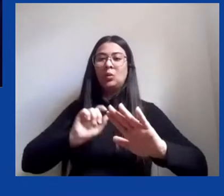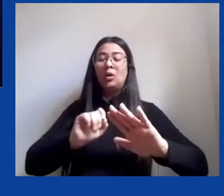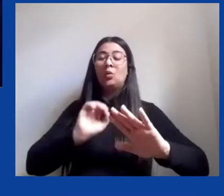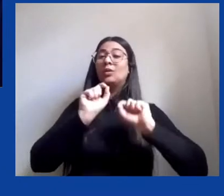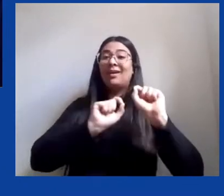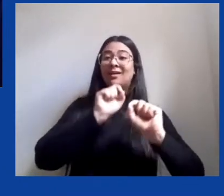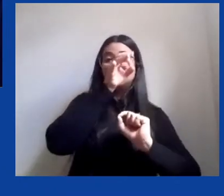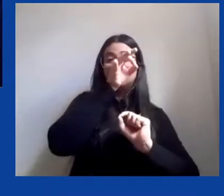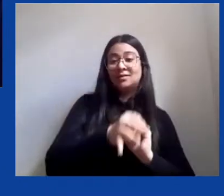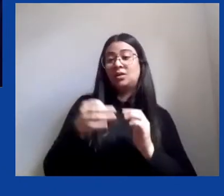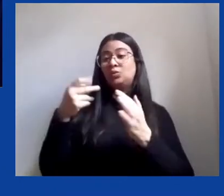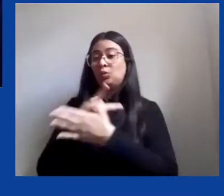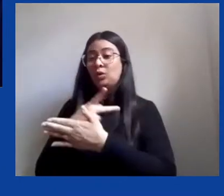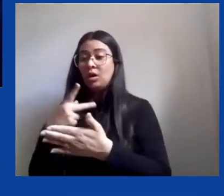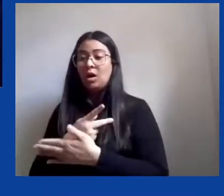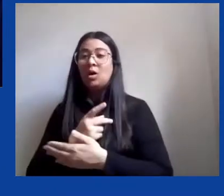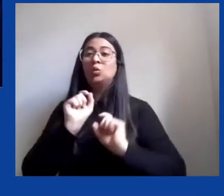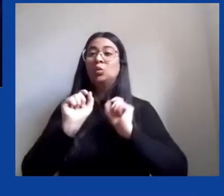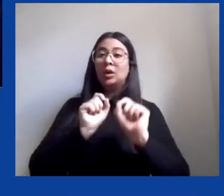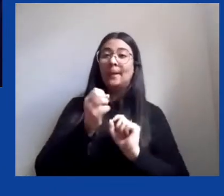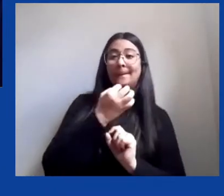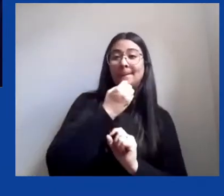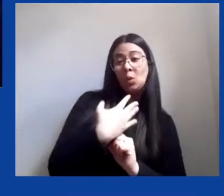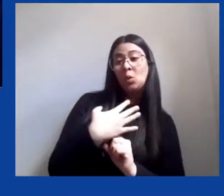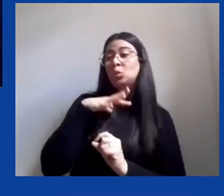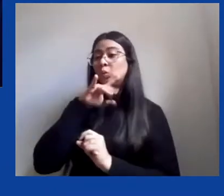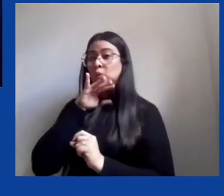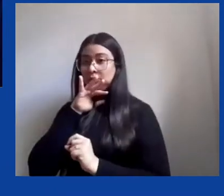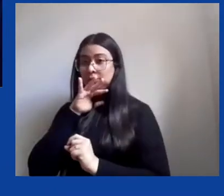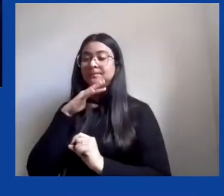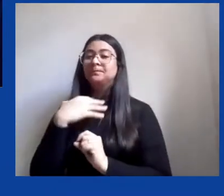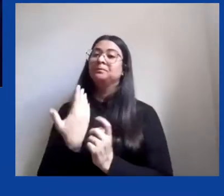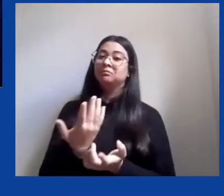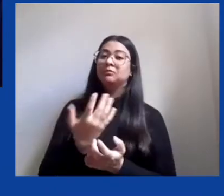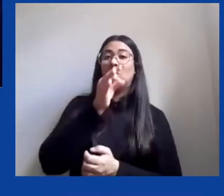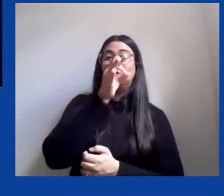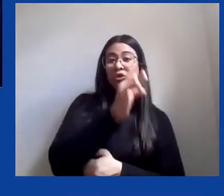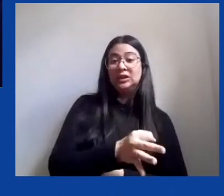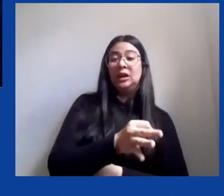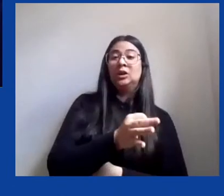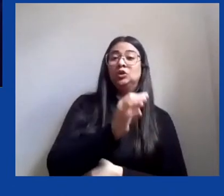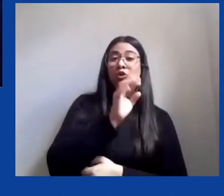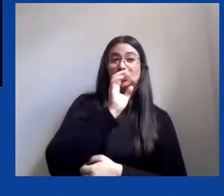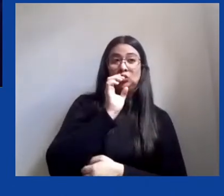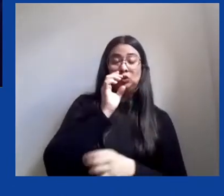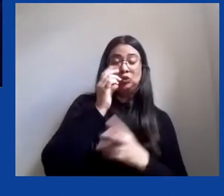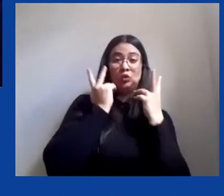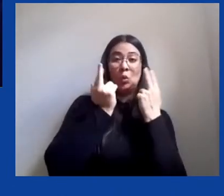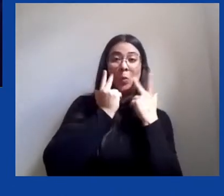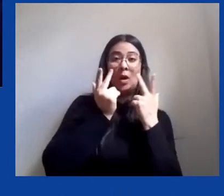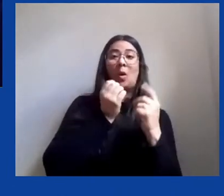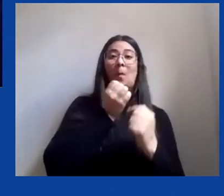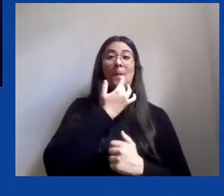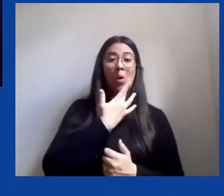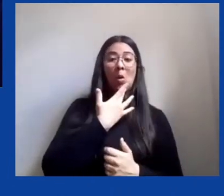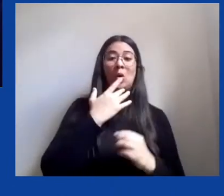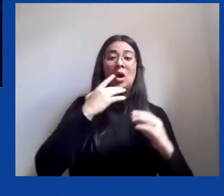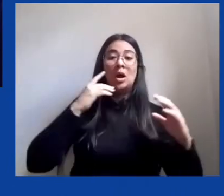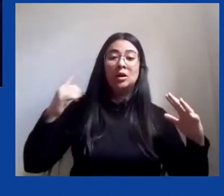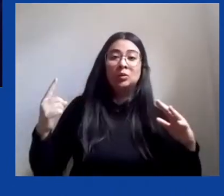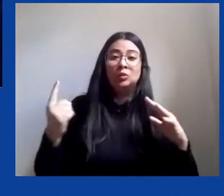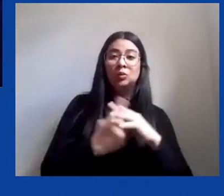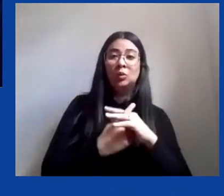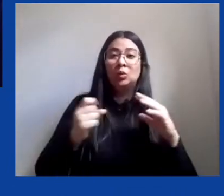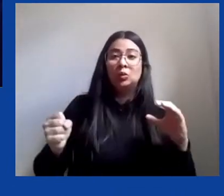o bom e o ruim, sendo que o normal, o certo e o bom são incorporados no que a gente poderia chamar de sujeito